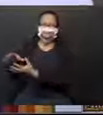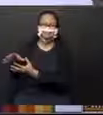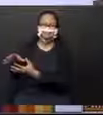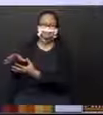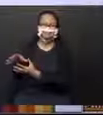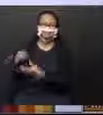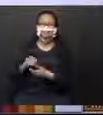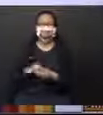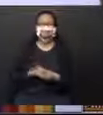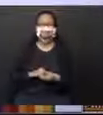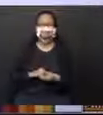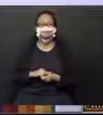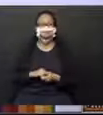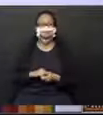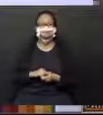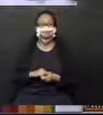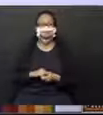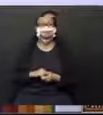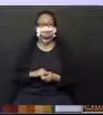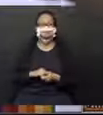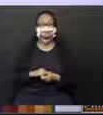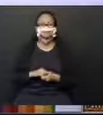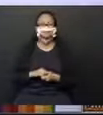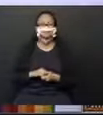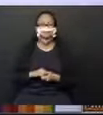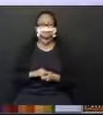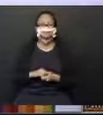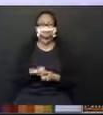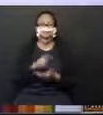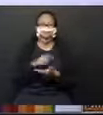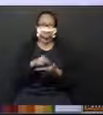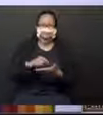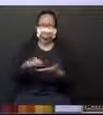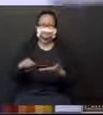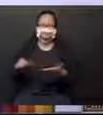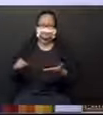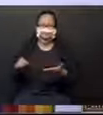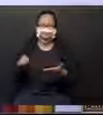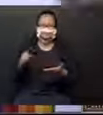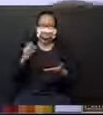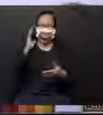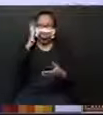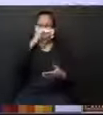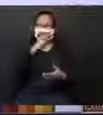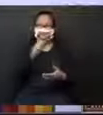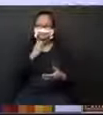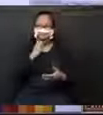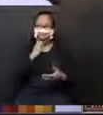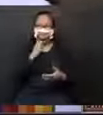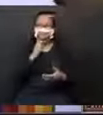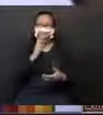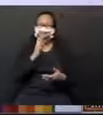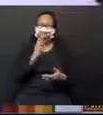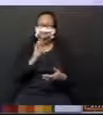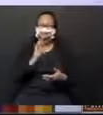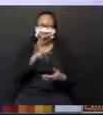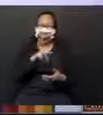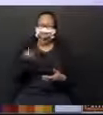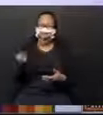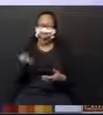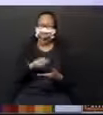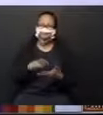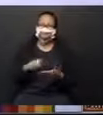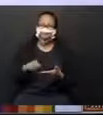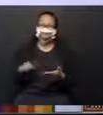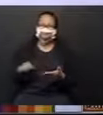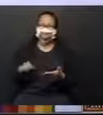sua sombra. Então, vamos lá. Letra caprichada na letra B e todos lá escrevendo. Não esqueça,